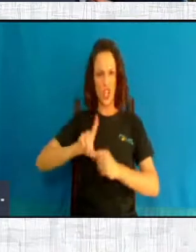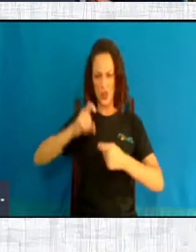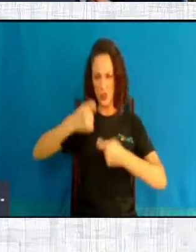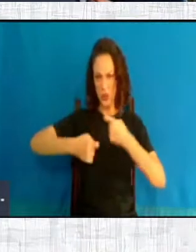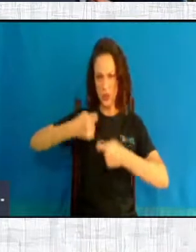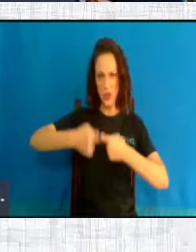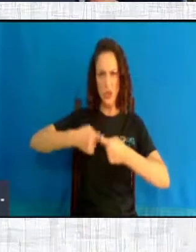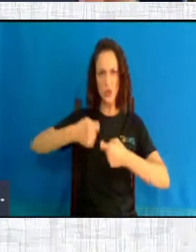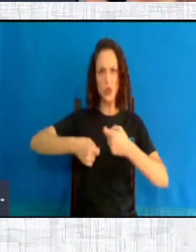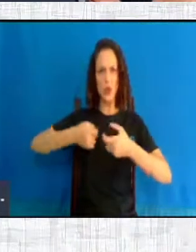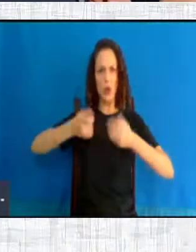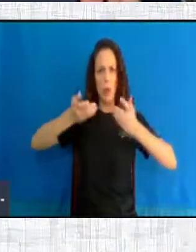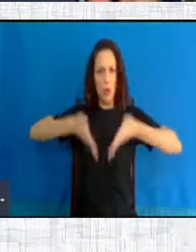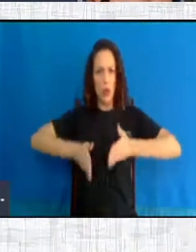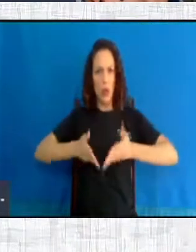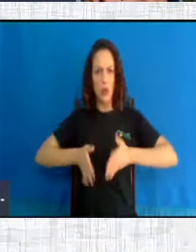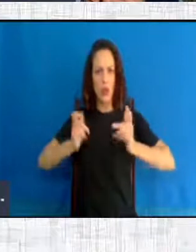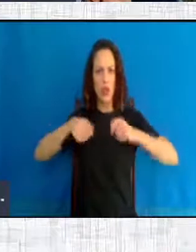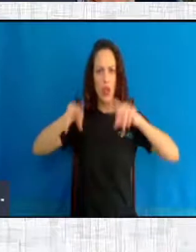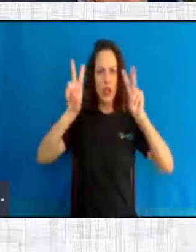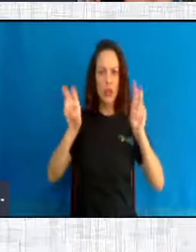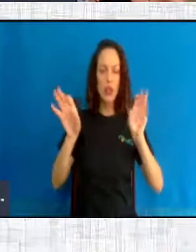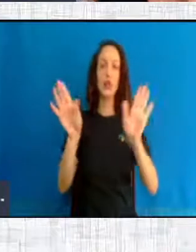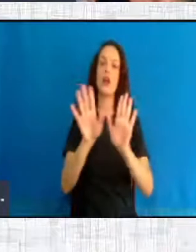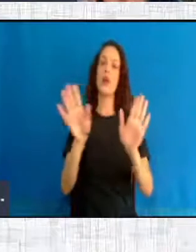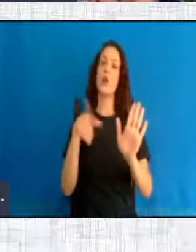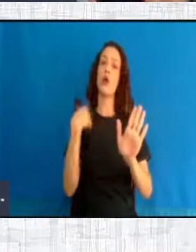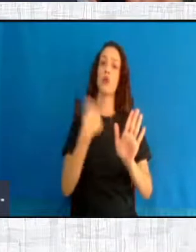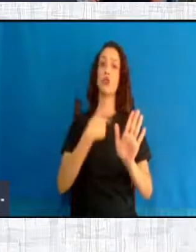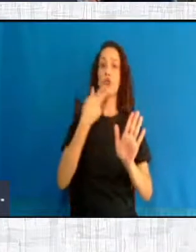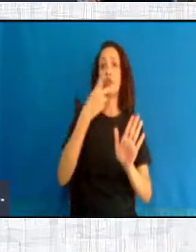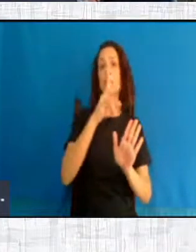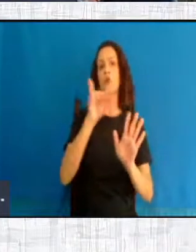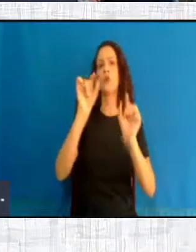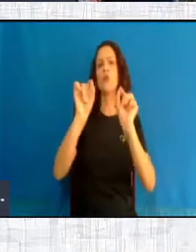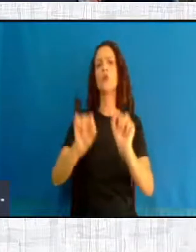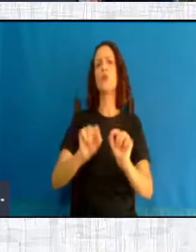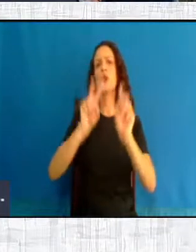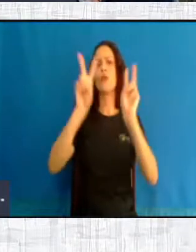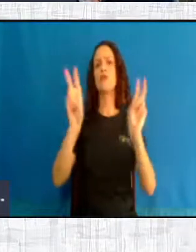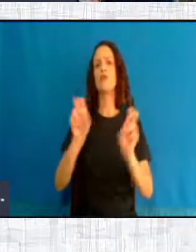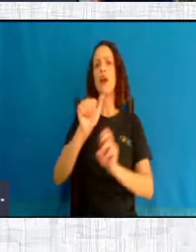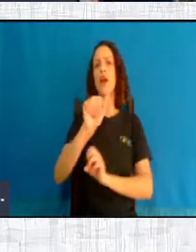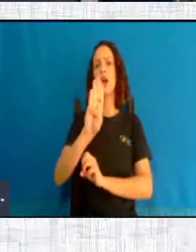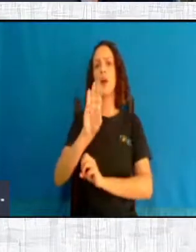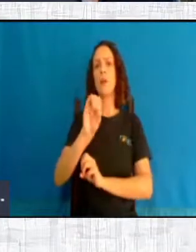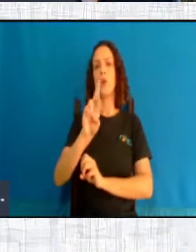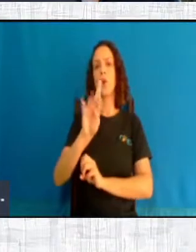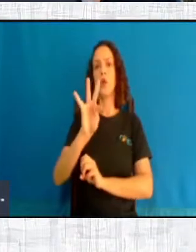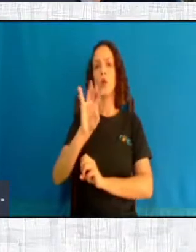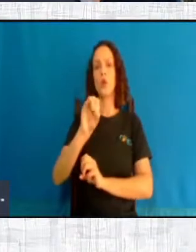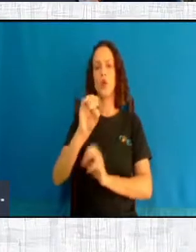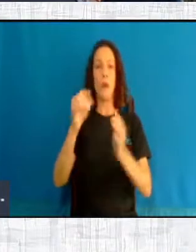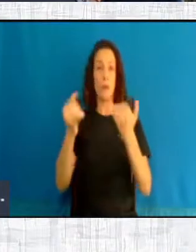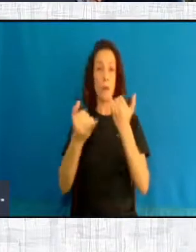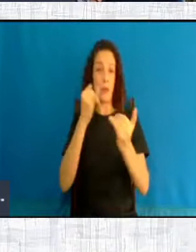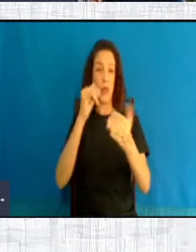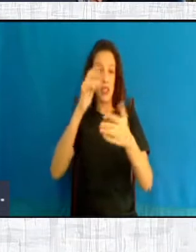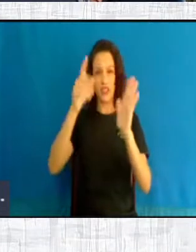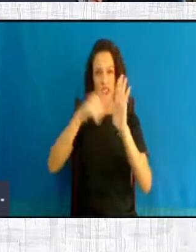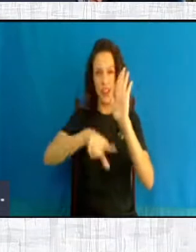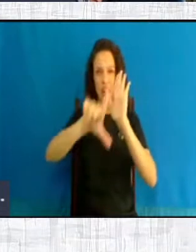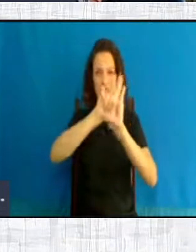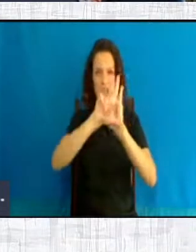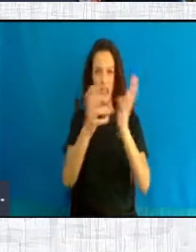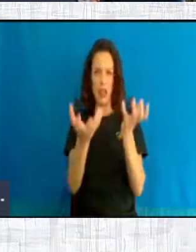de aborto, não é? Então a gente mascara, até nas leis, para que ninguém perceba que está se falando sobre aborto. Então a gente vai